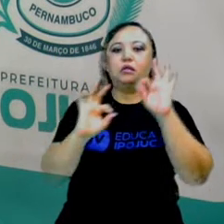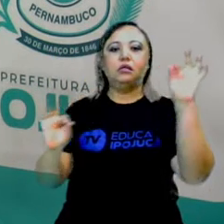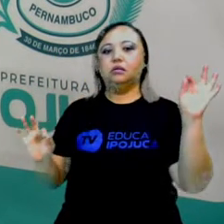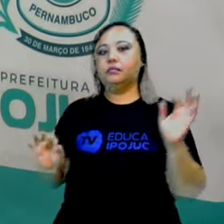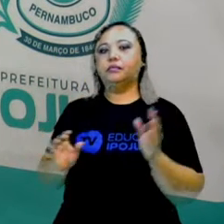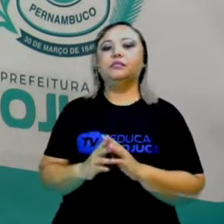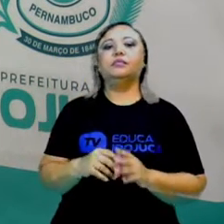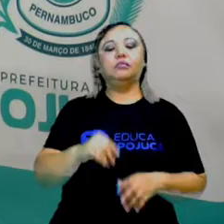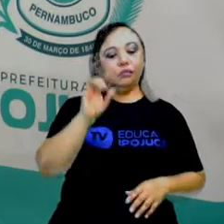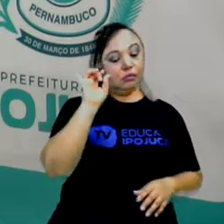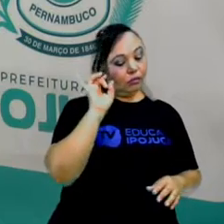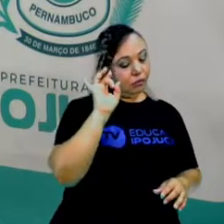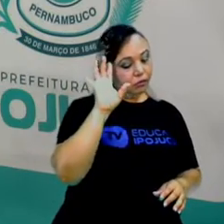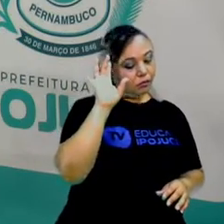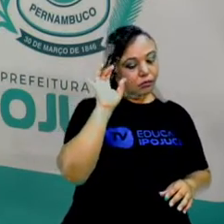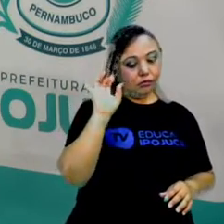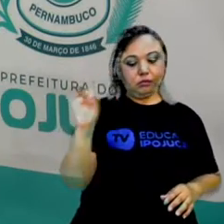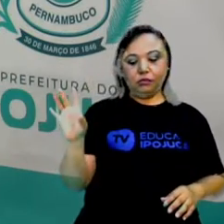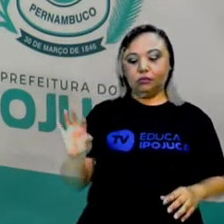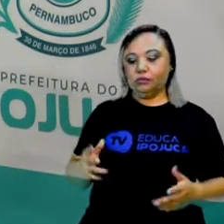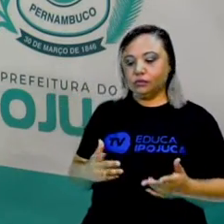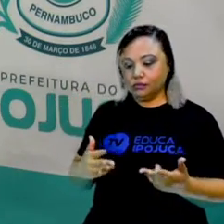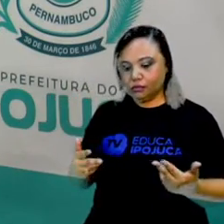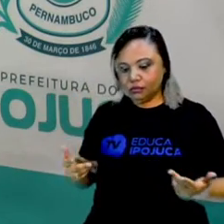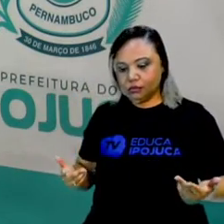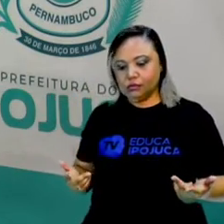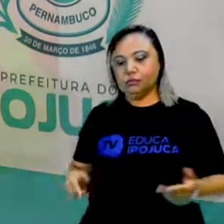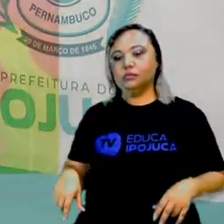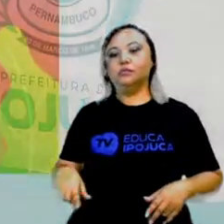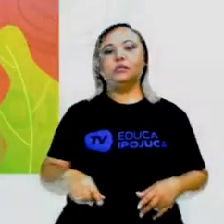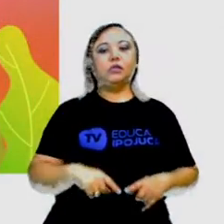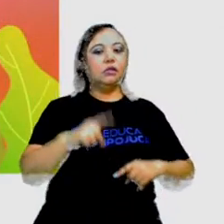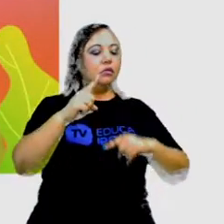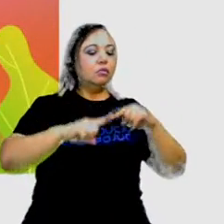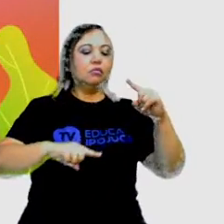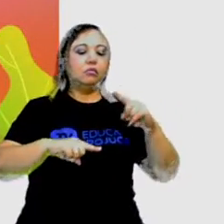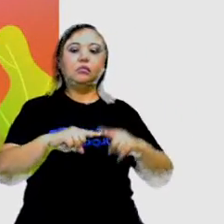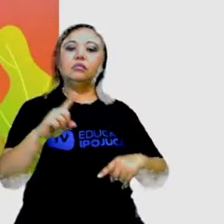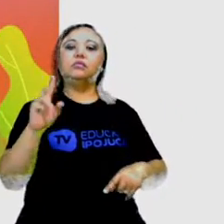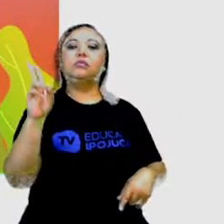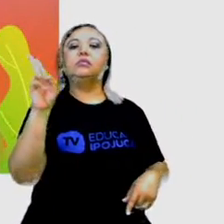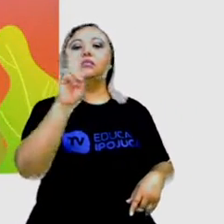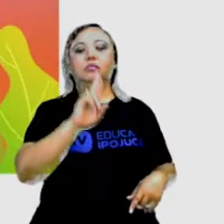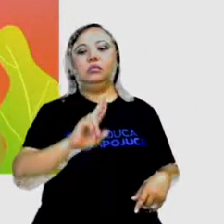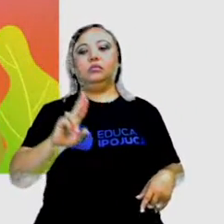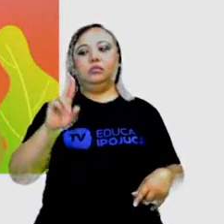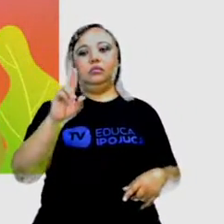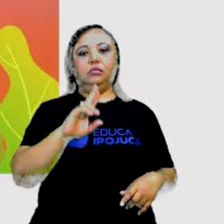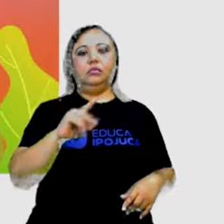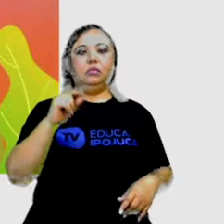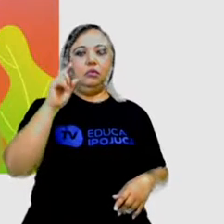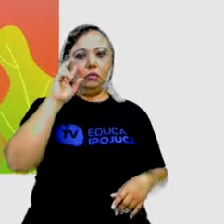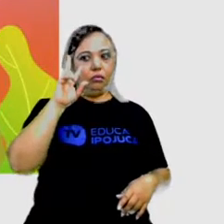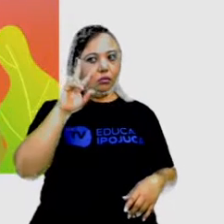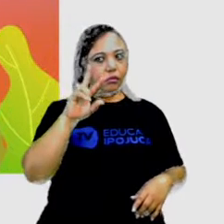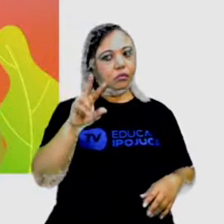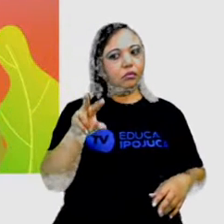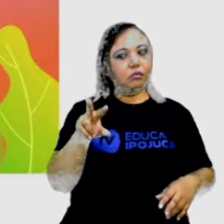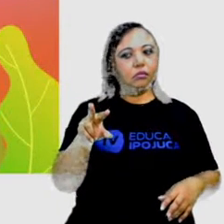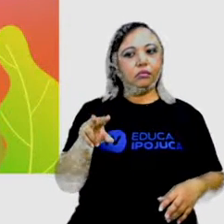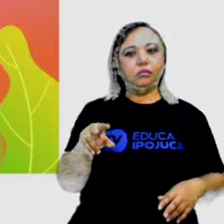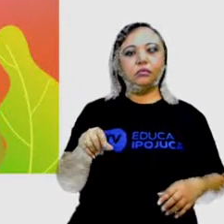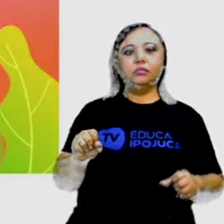fazer essa arte, elas começam a pensar em que materiais vão usar. Então, veja, quando você observa uma arte,